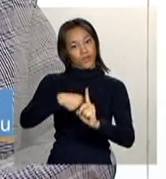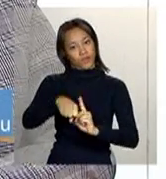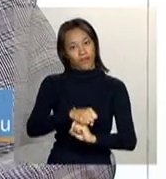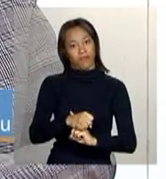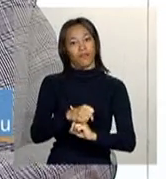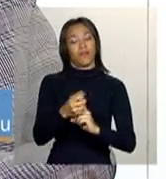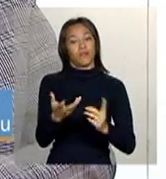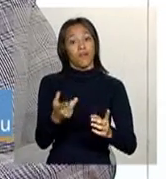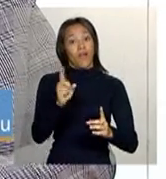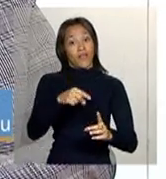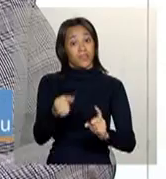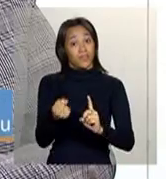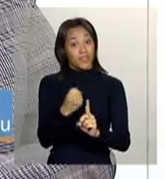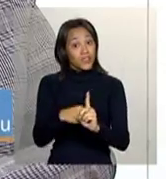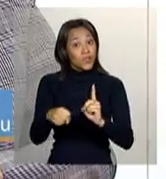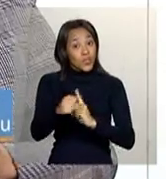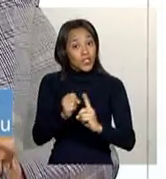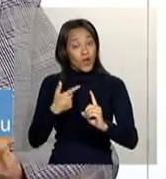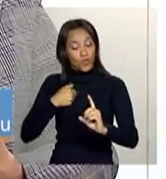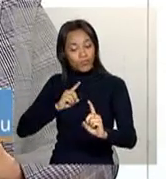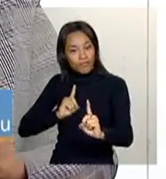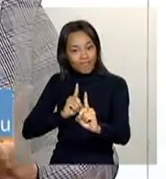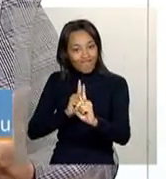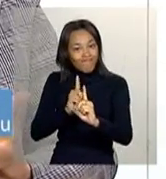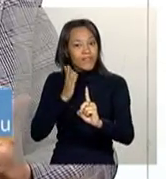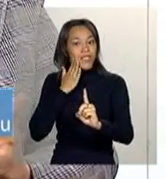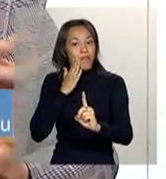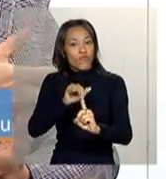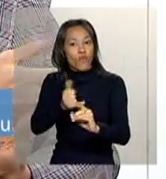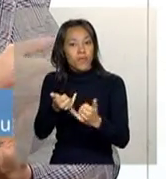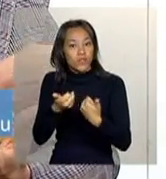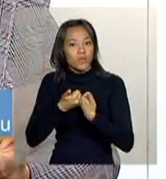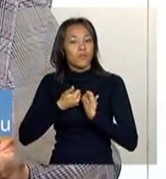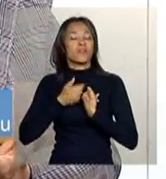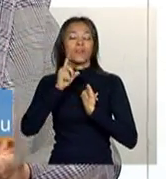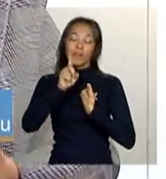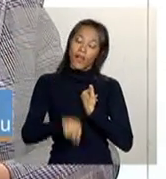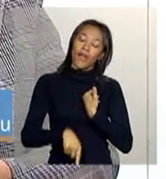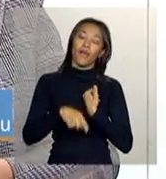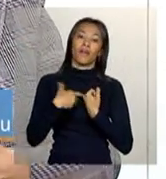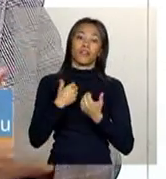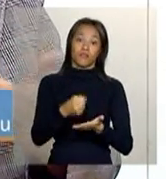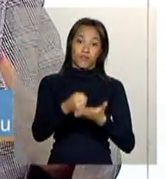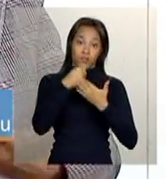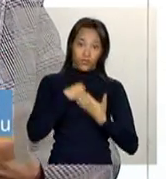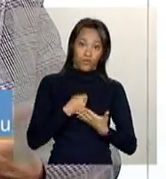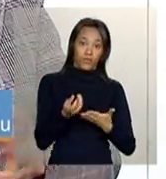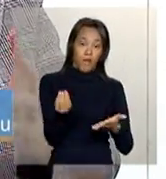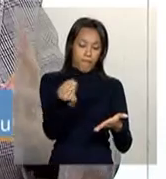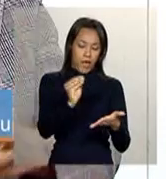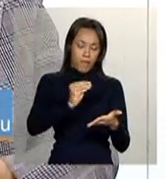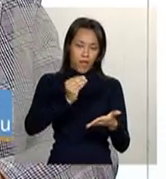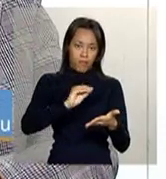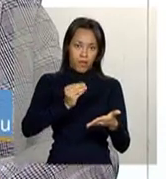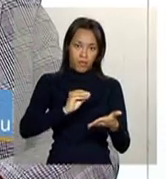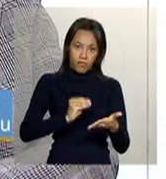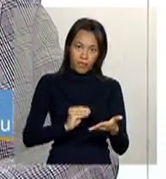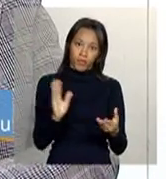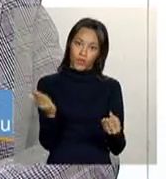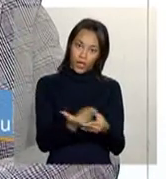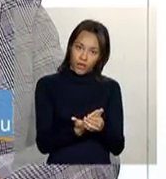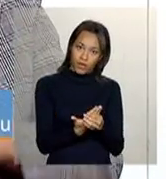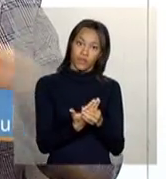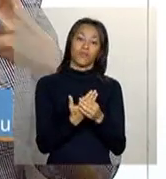né? É essa aproximação com a assistência social e aí que nos aproxima do cadastro. Mas, e outra coisa, a